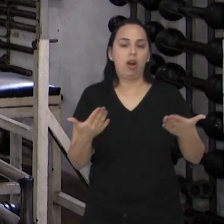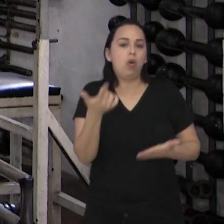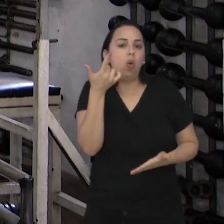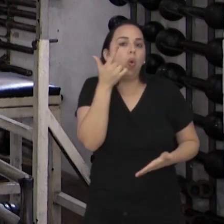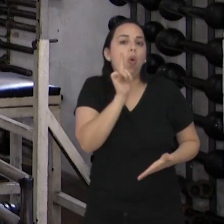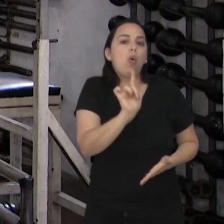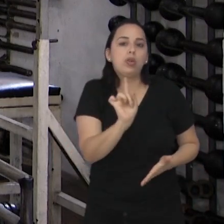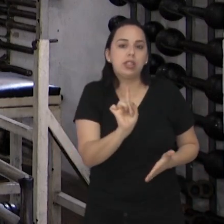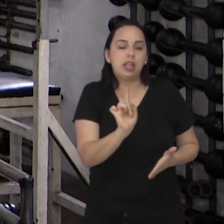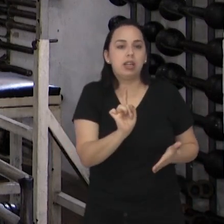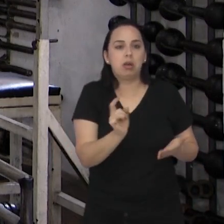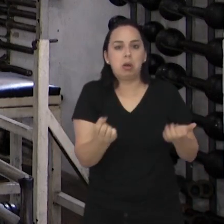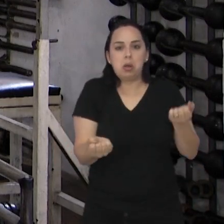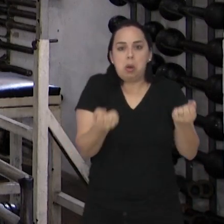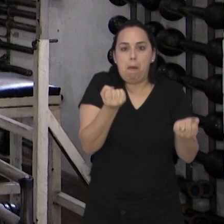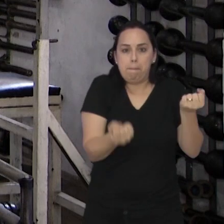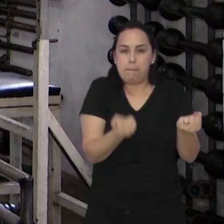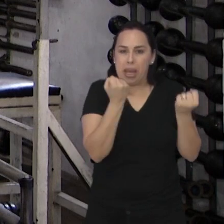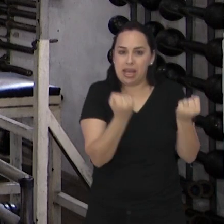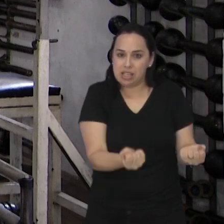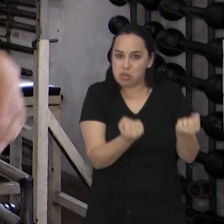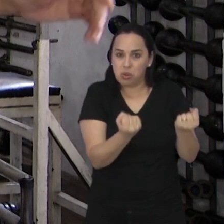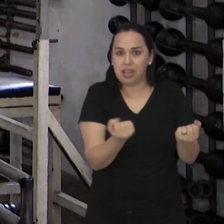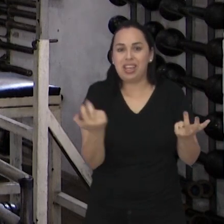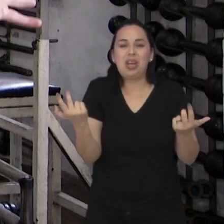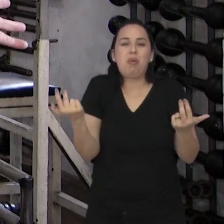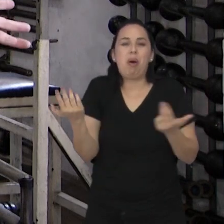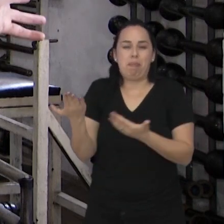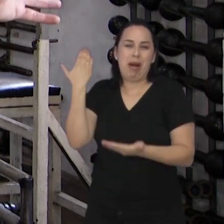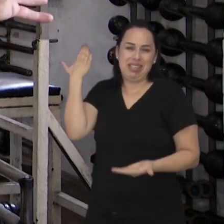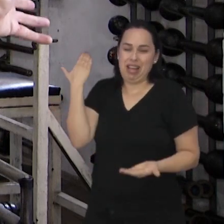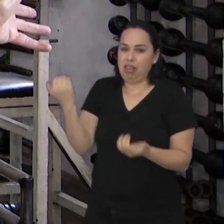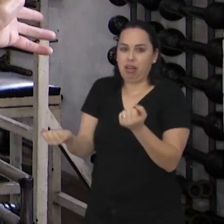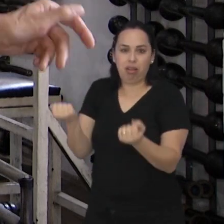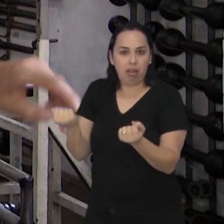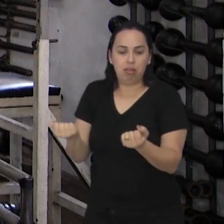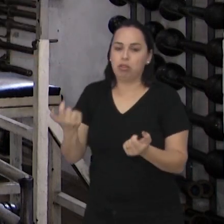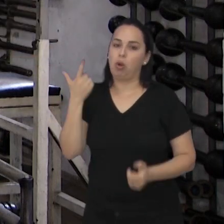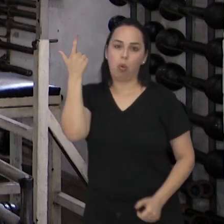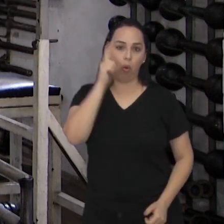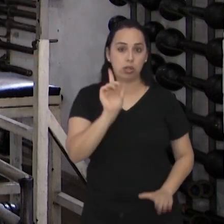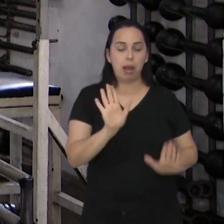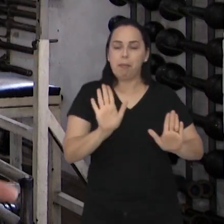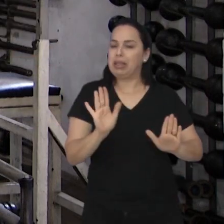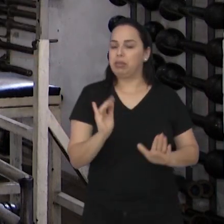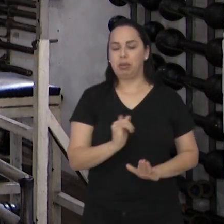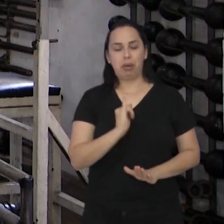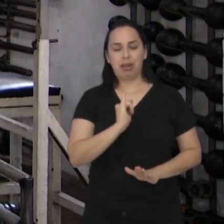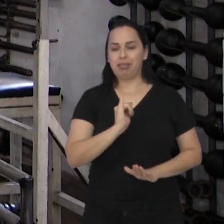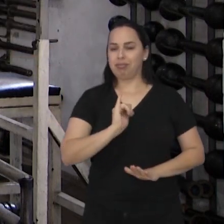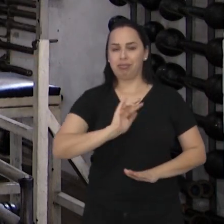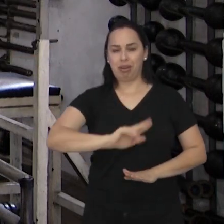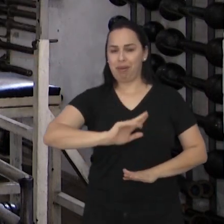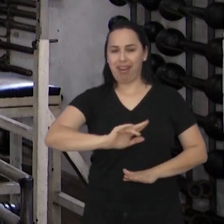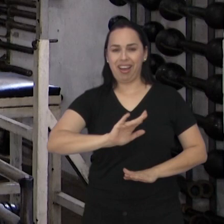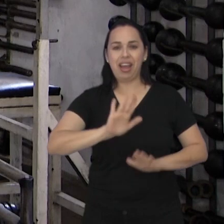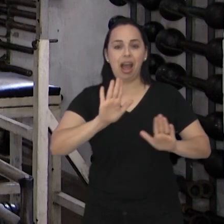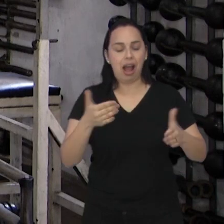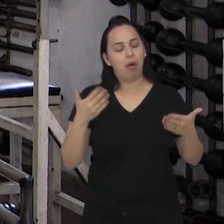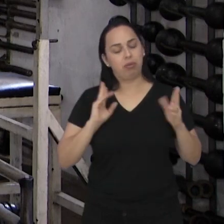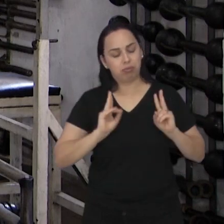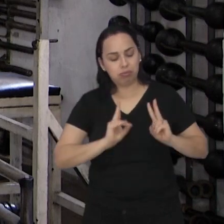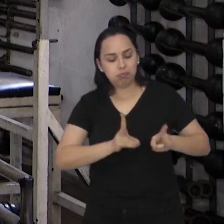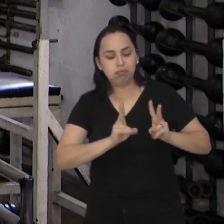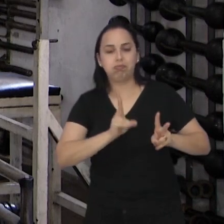70 anos, manusear as cargas que eu era capaz de manusear 40 anos atrás. Mas isso não tem importância. O importante